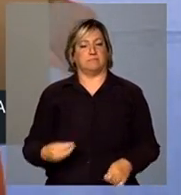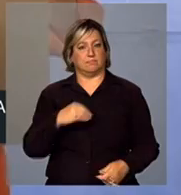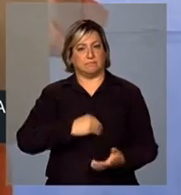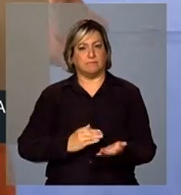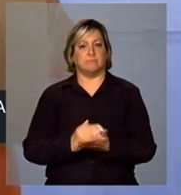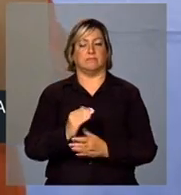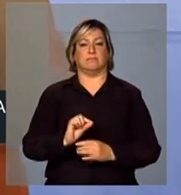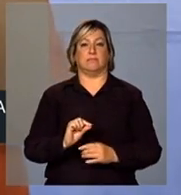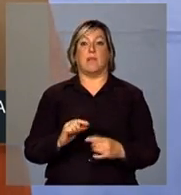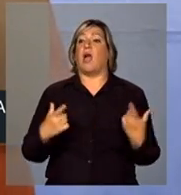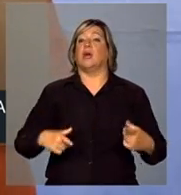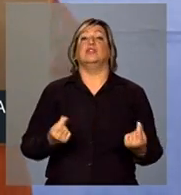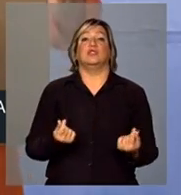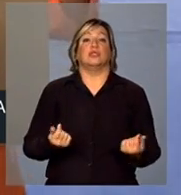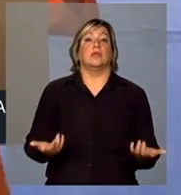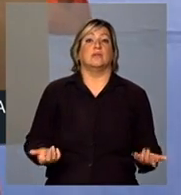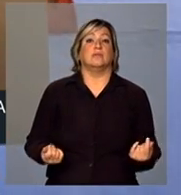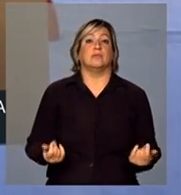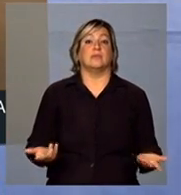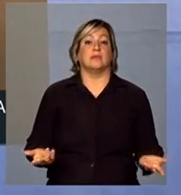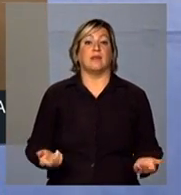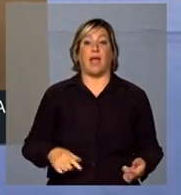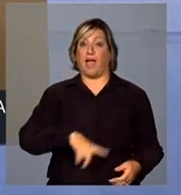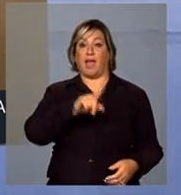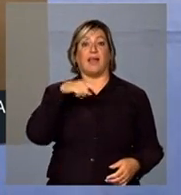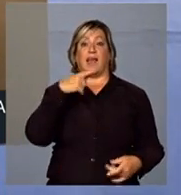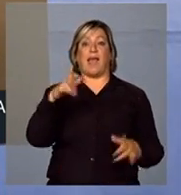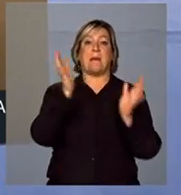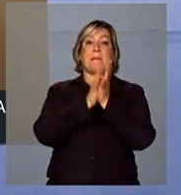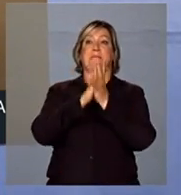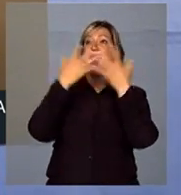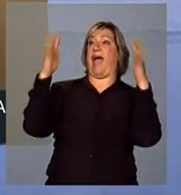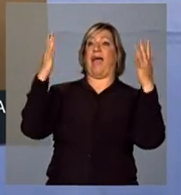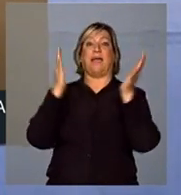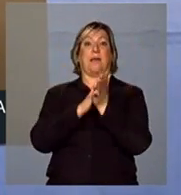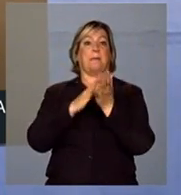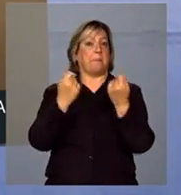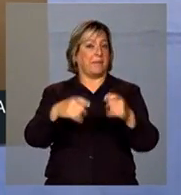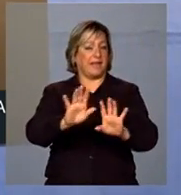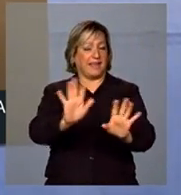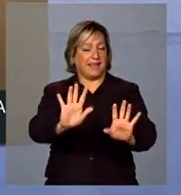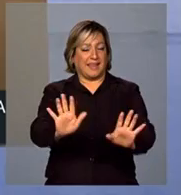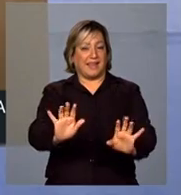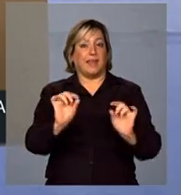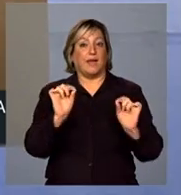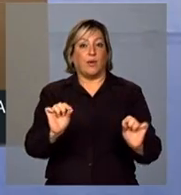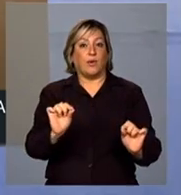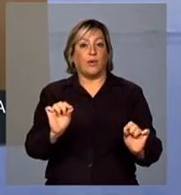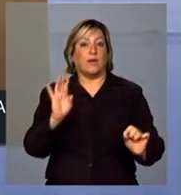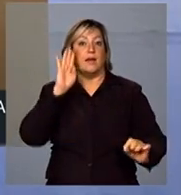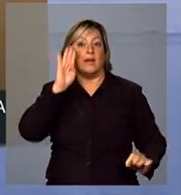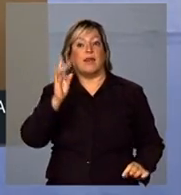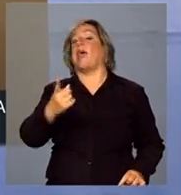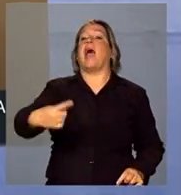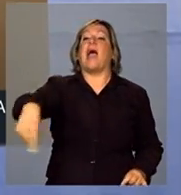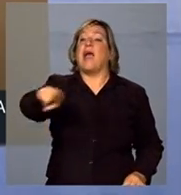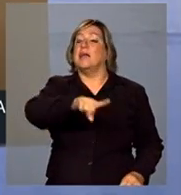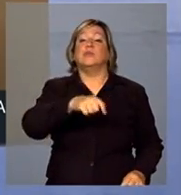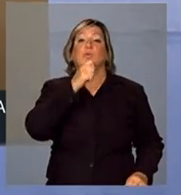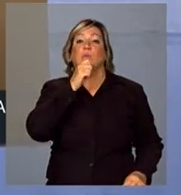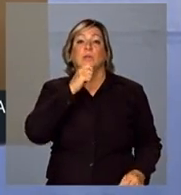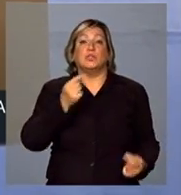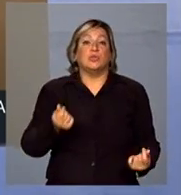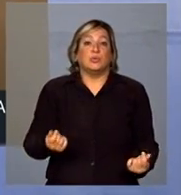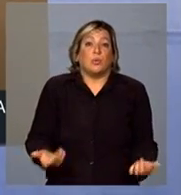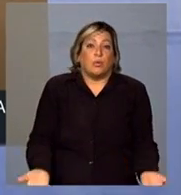Aonde que está o dinheiro? Não, não adianta me bater palma. Não adianta. Eles não têm de onde tirar.